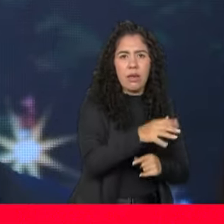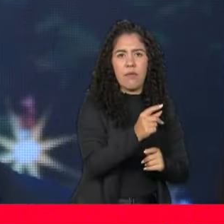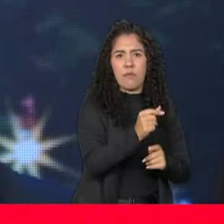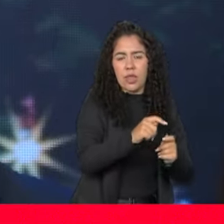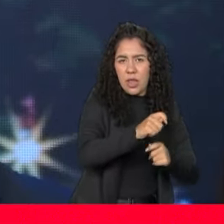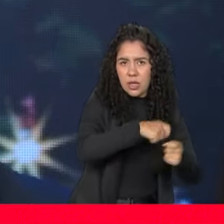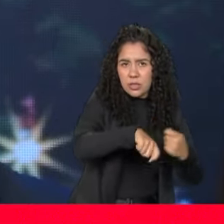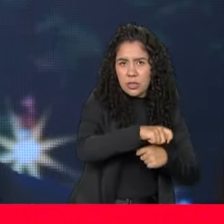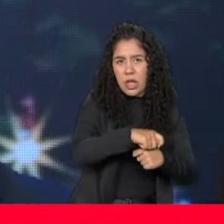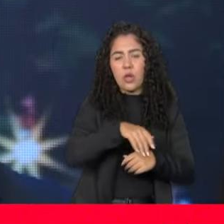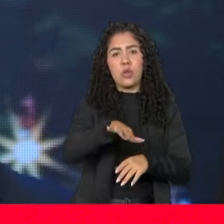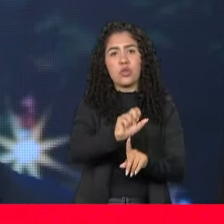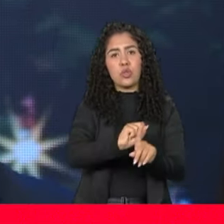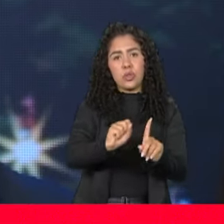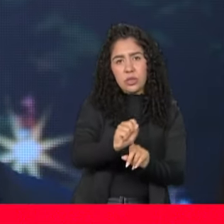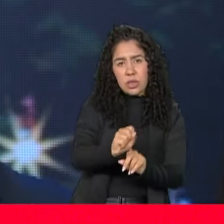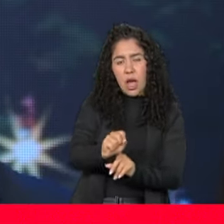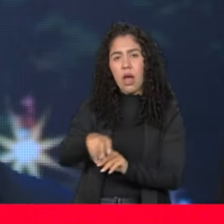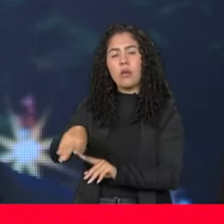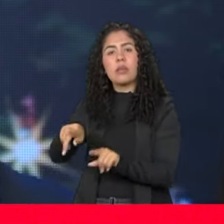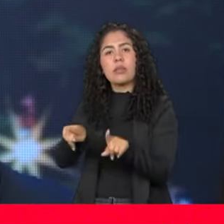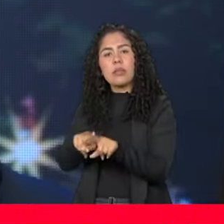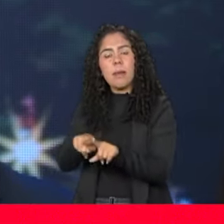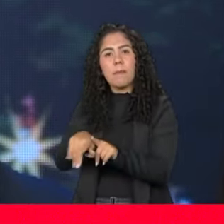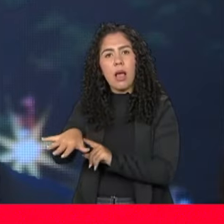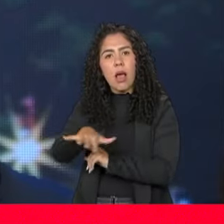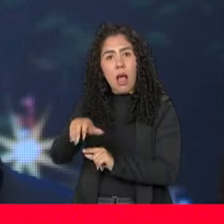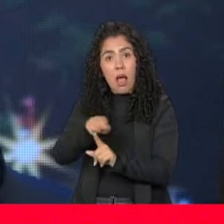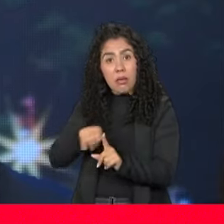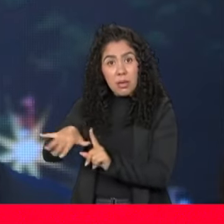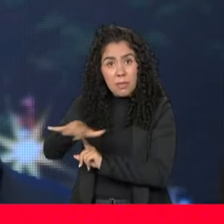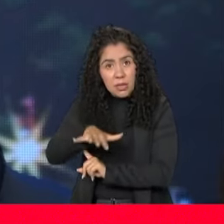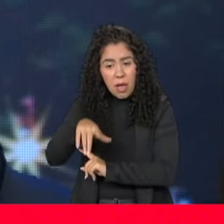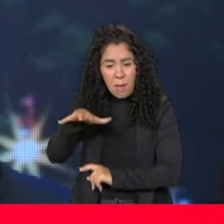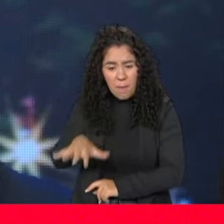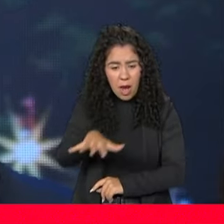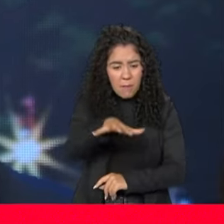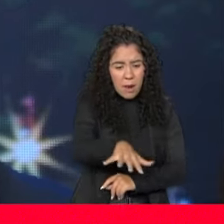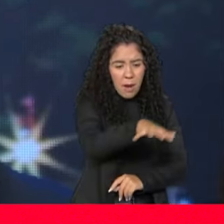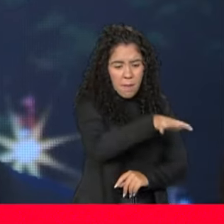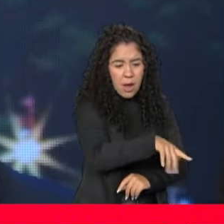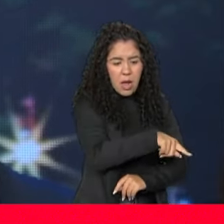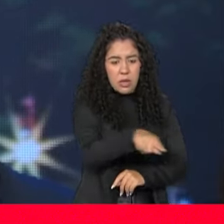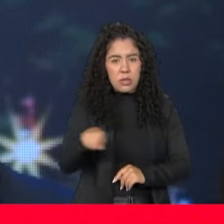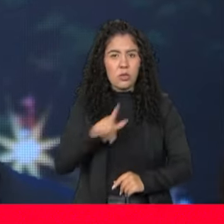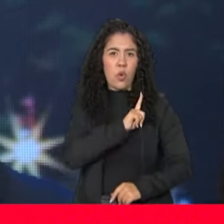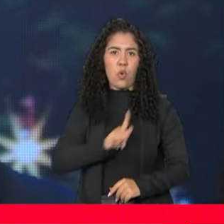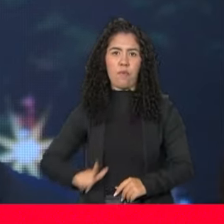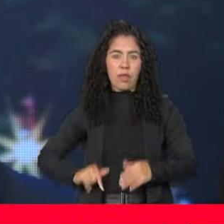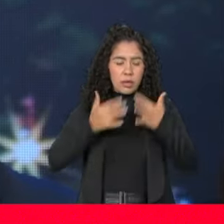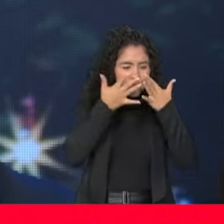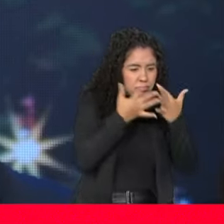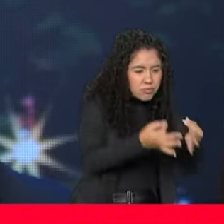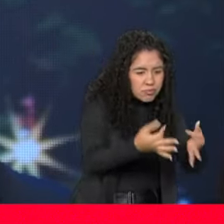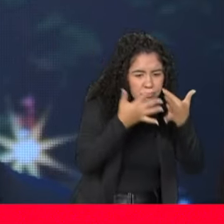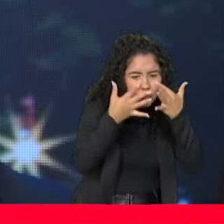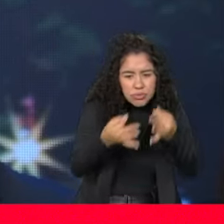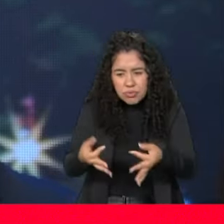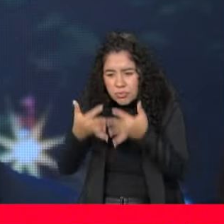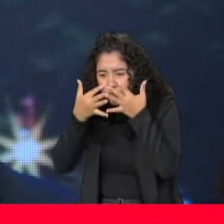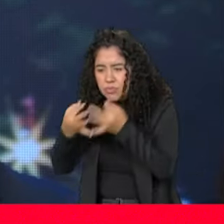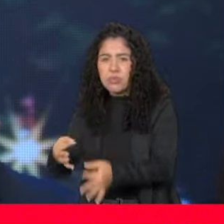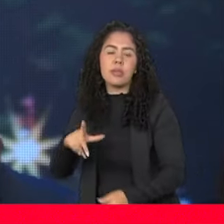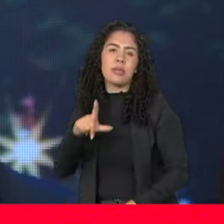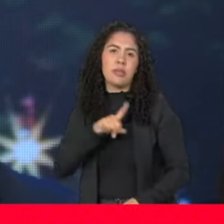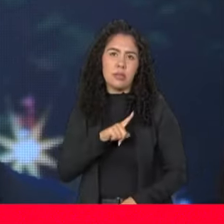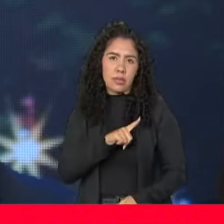do ponto de vista econômico e do ponto de vista ambiental. Essas coisas estão sendo cuidadas pelo governo. Então, é muito importante que nós